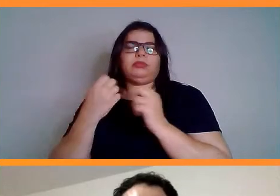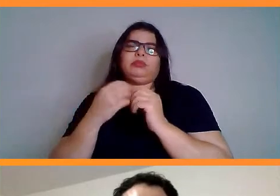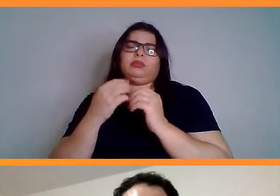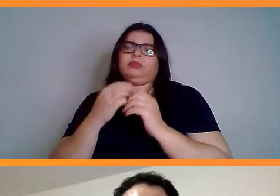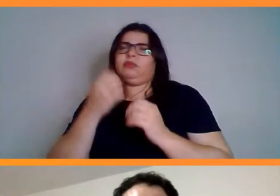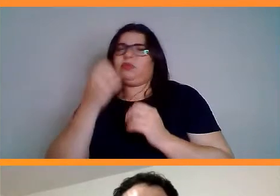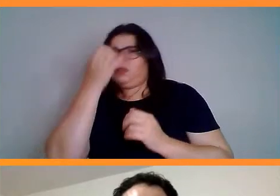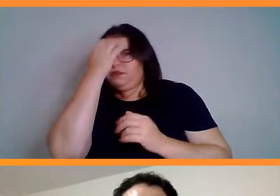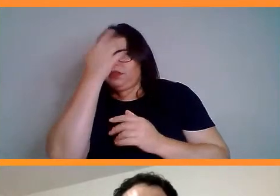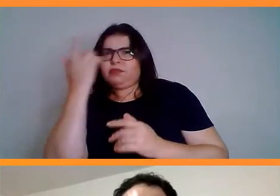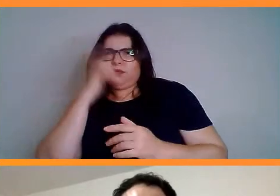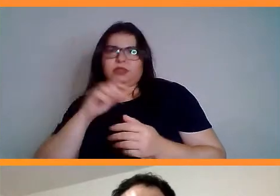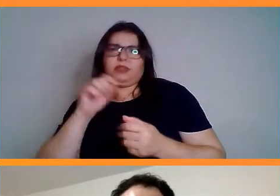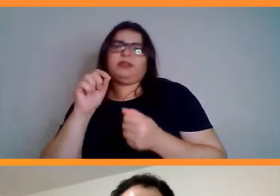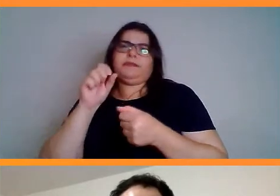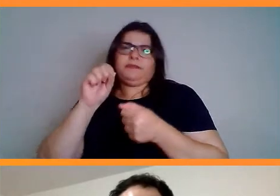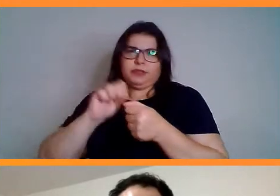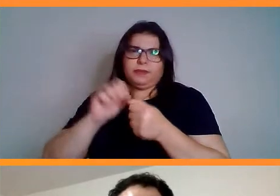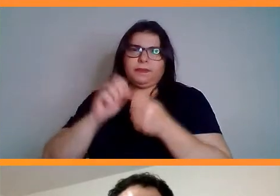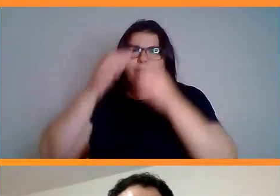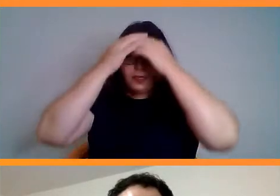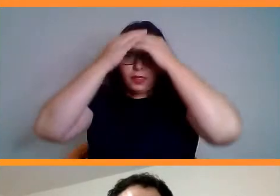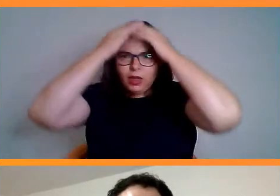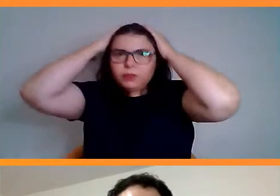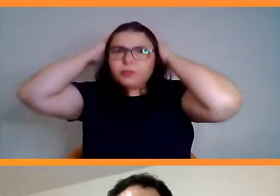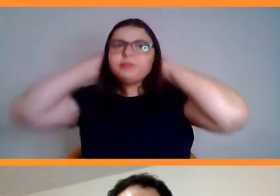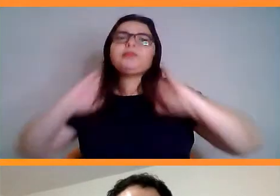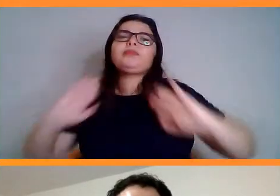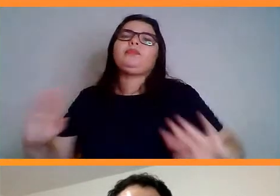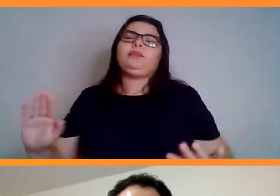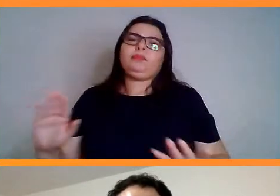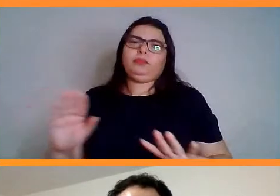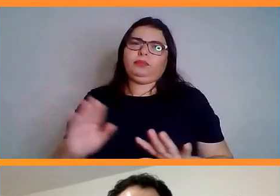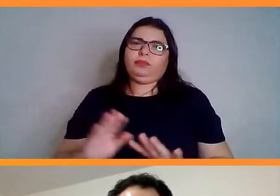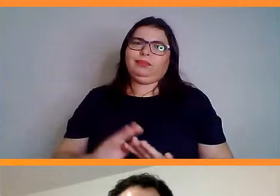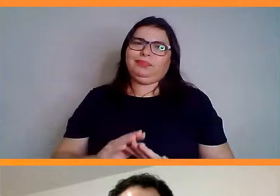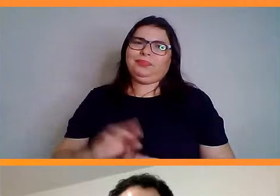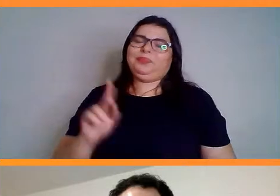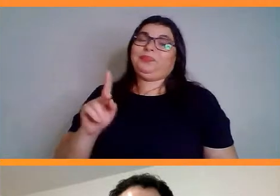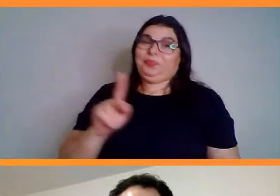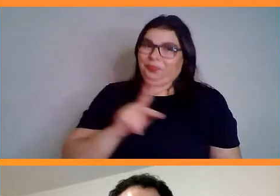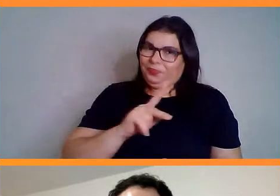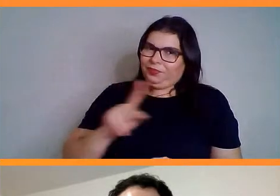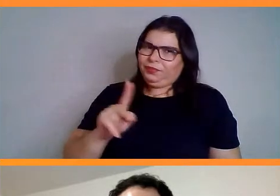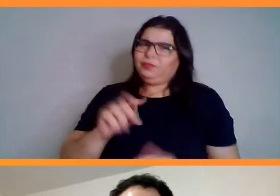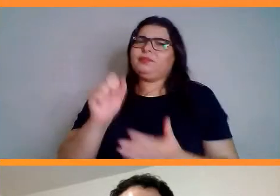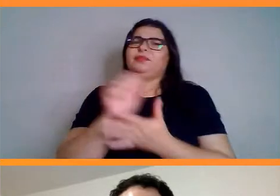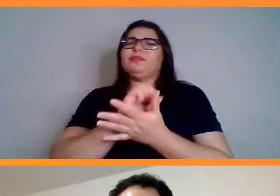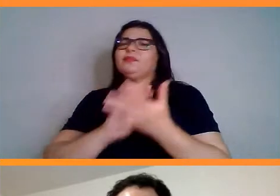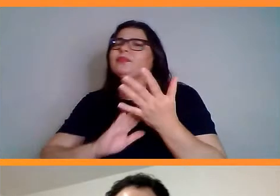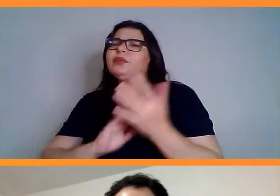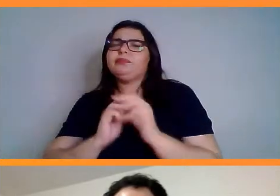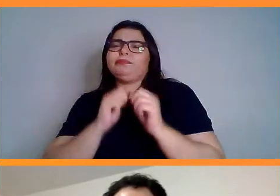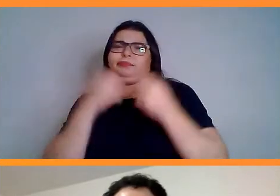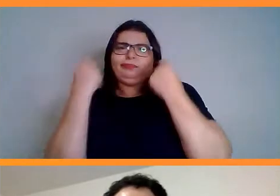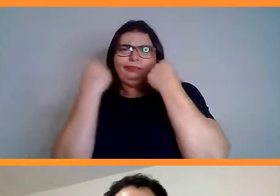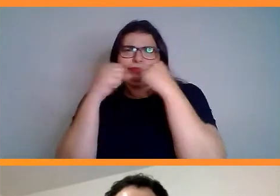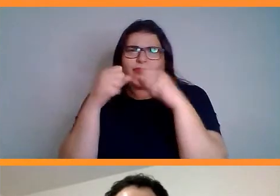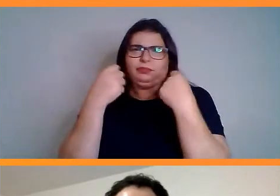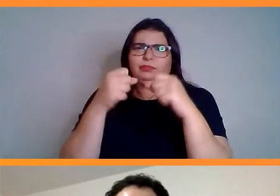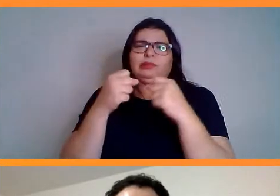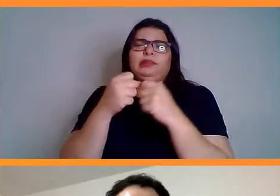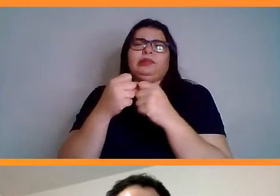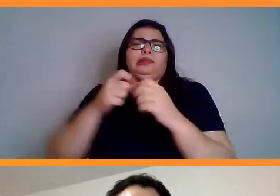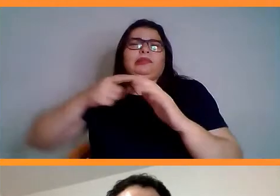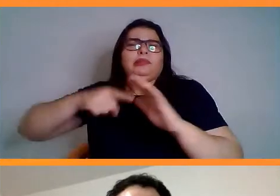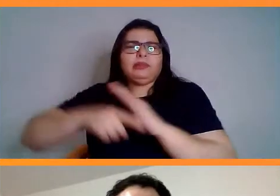Próxima pergunta é do Gabriel, hein? Coach. Ele é meu coach também, viu, pessoal? A atividade física intensa em jejum ajuda